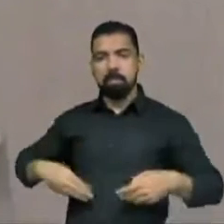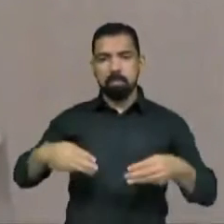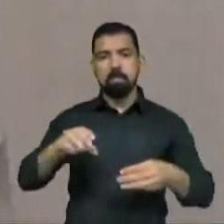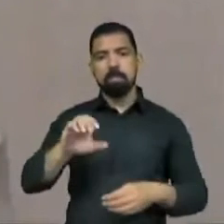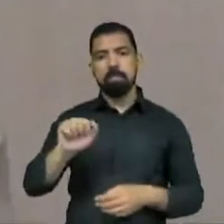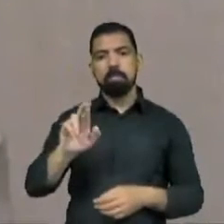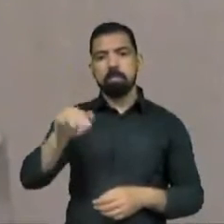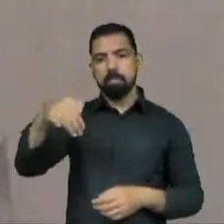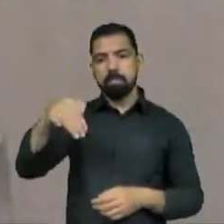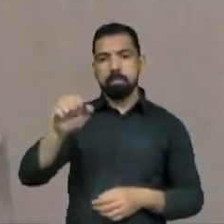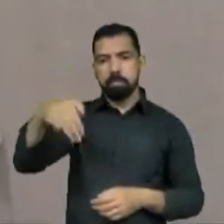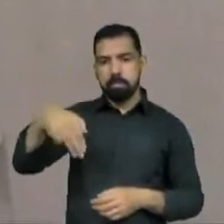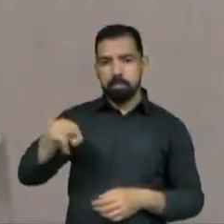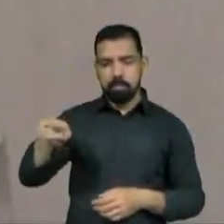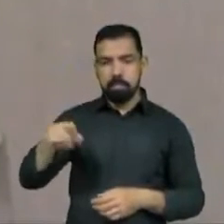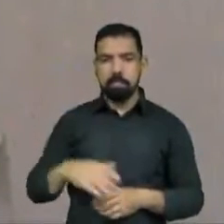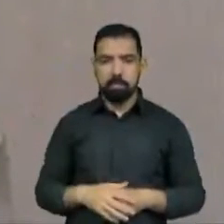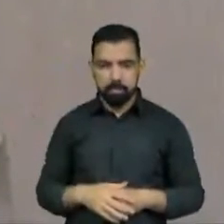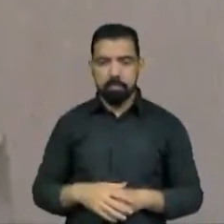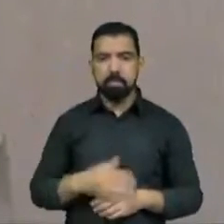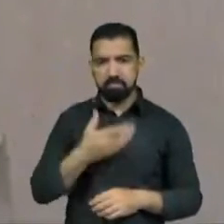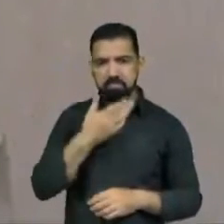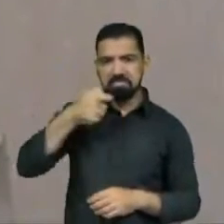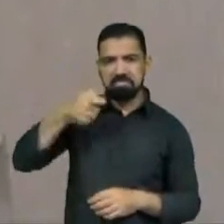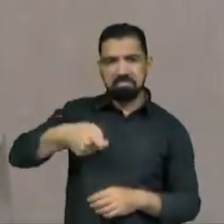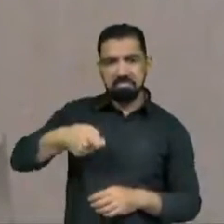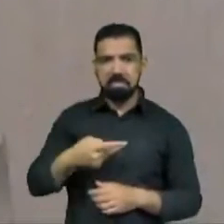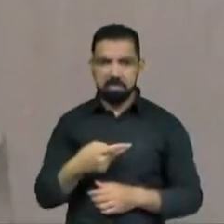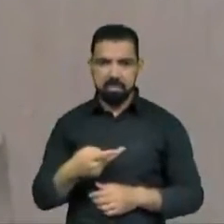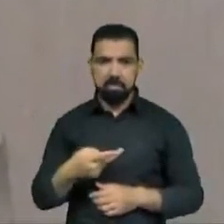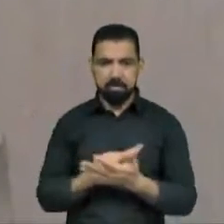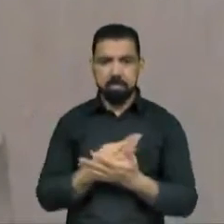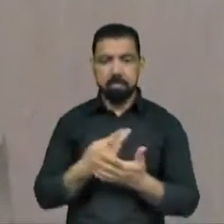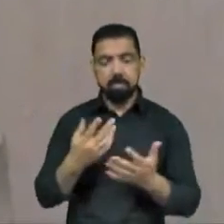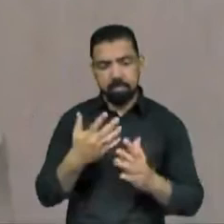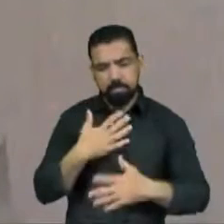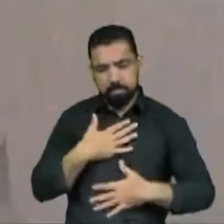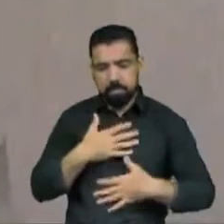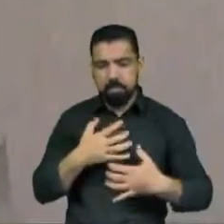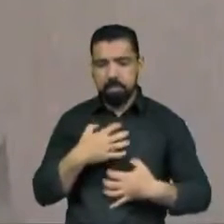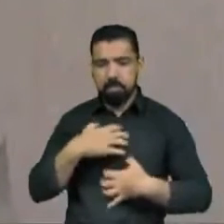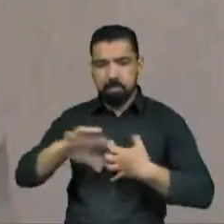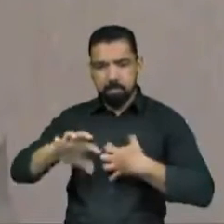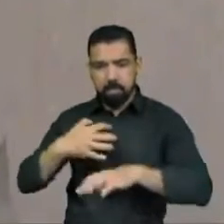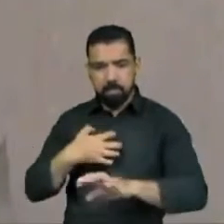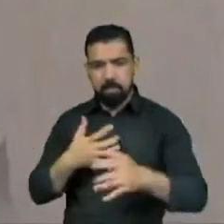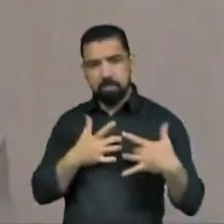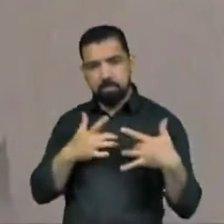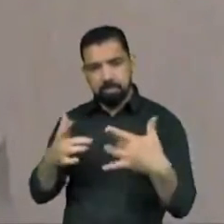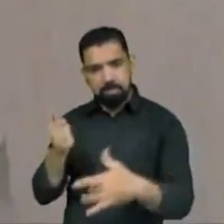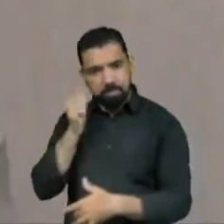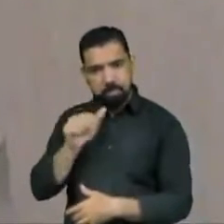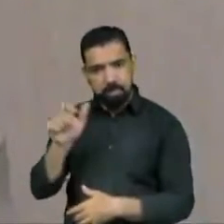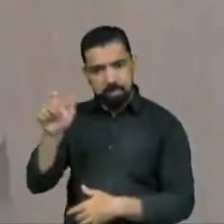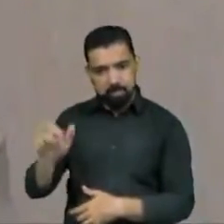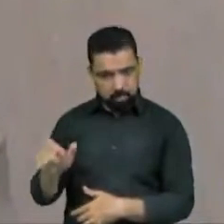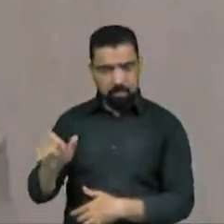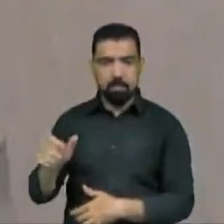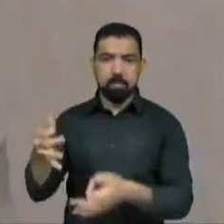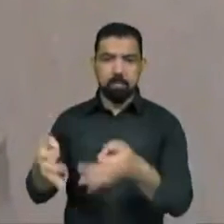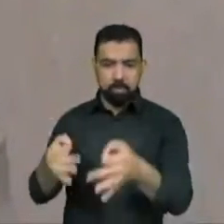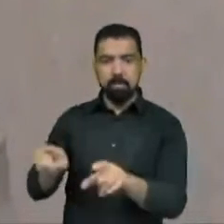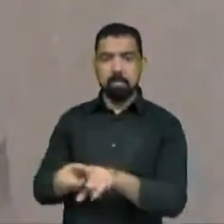absolutamente sexista, machista, misógena. Aqui a minha solidariedade às mulheres, às juízas, e aqui à ministra Carmen Lúcia.